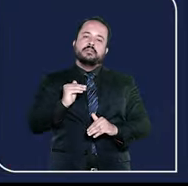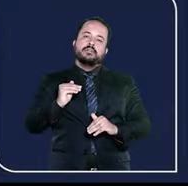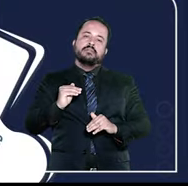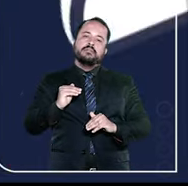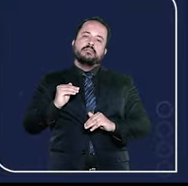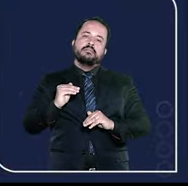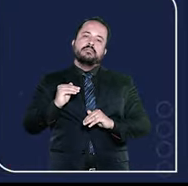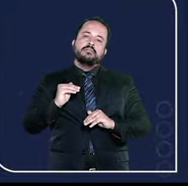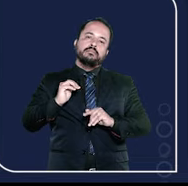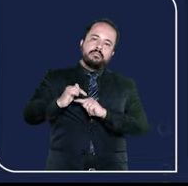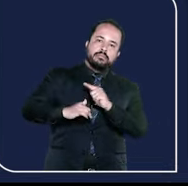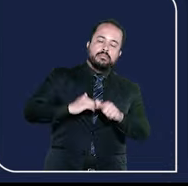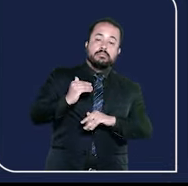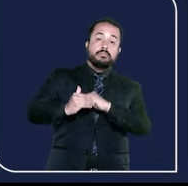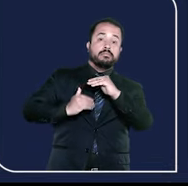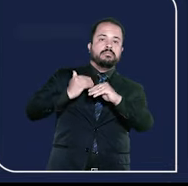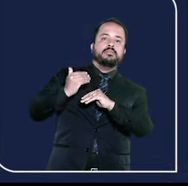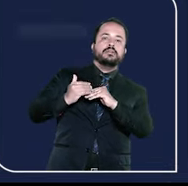também.